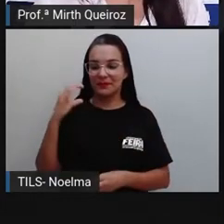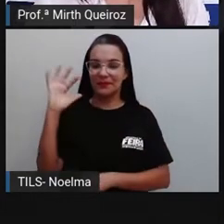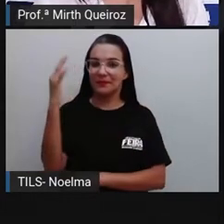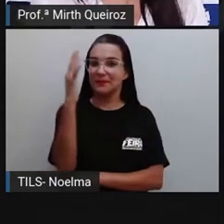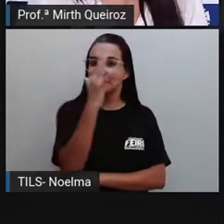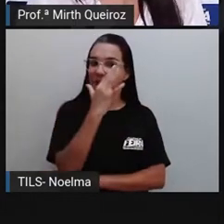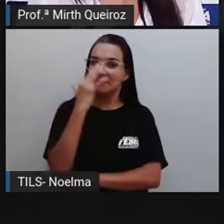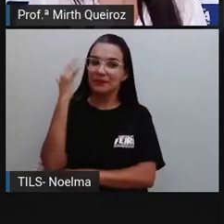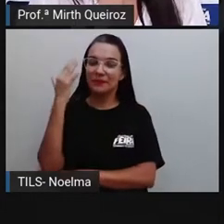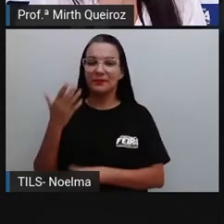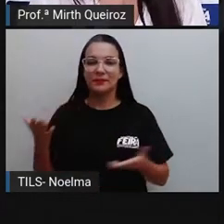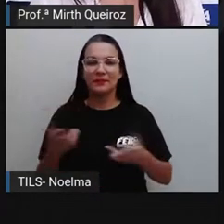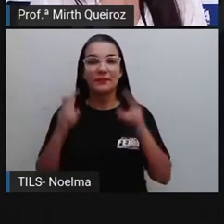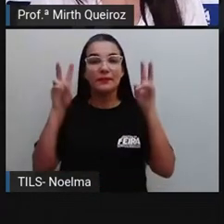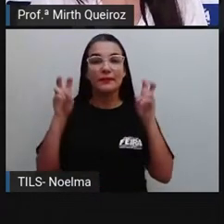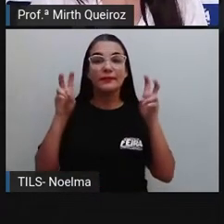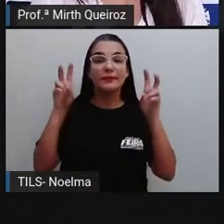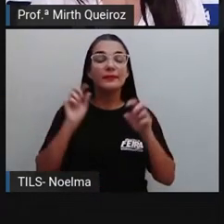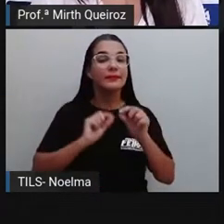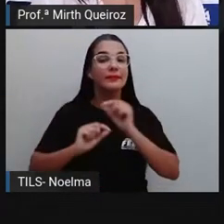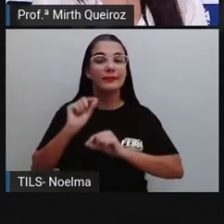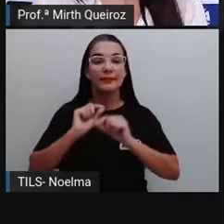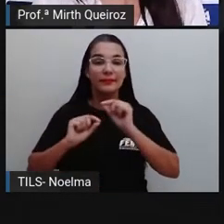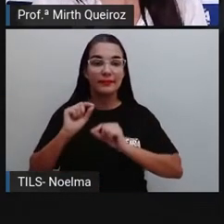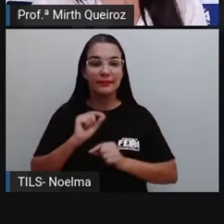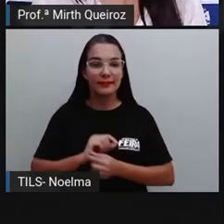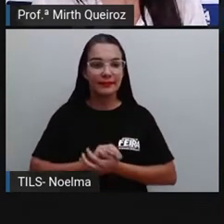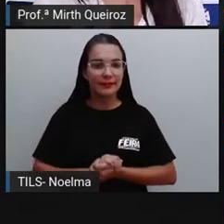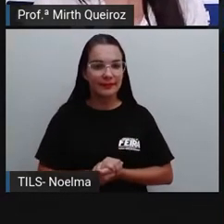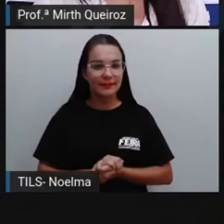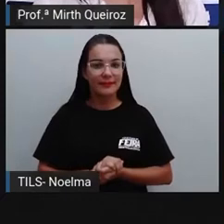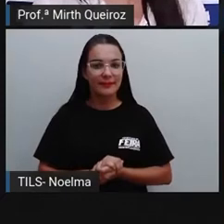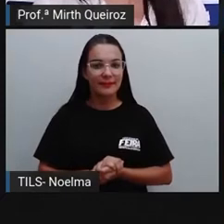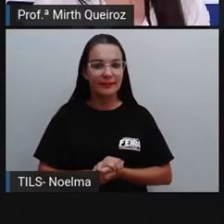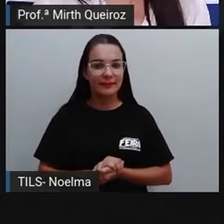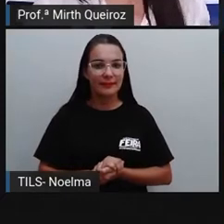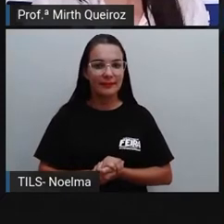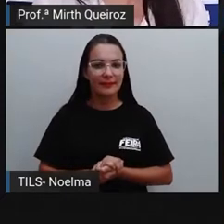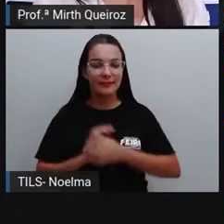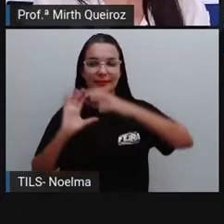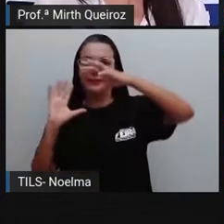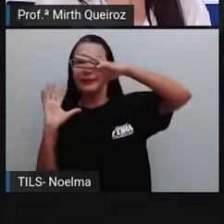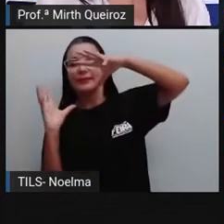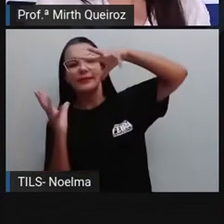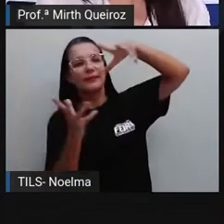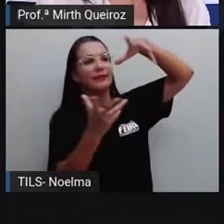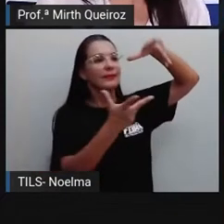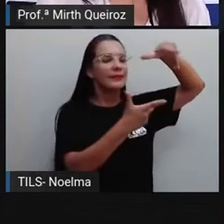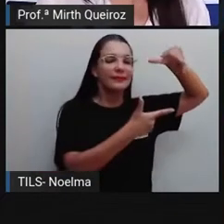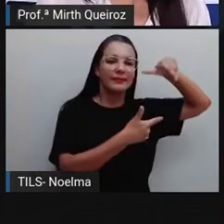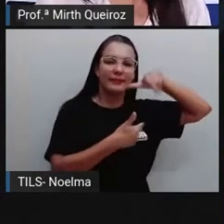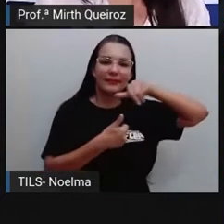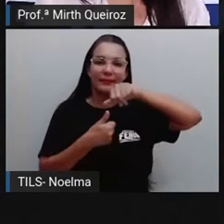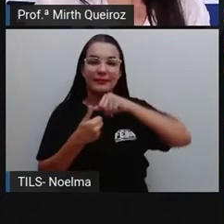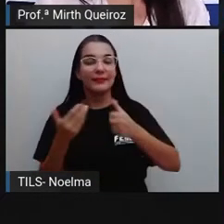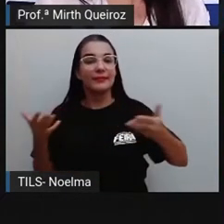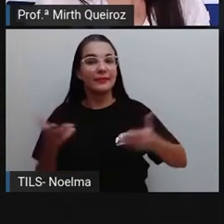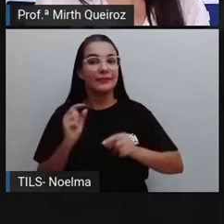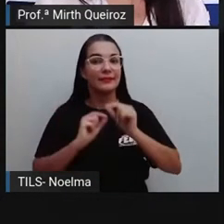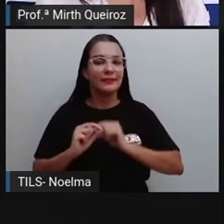da natureza. Vamos falar um pouquinho mais sobre o universo, mas o universo em números.